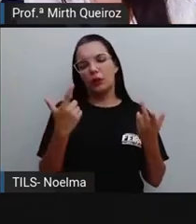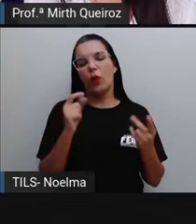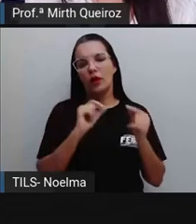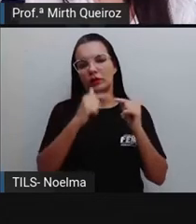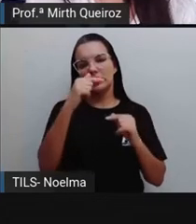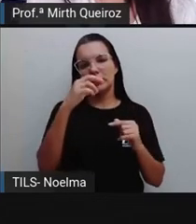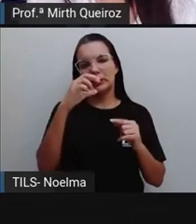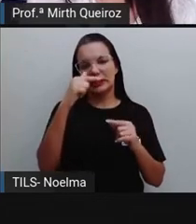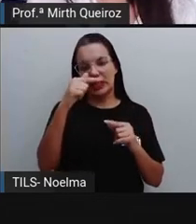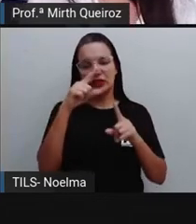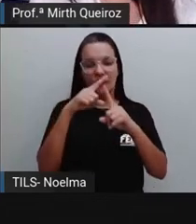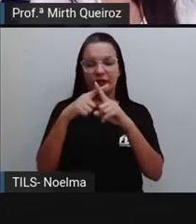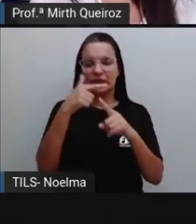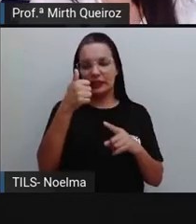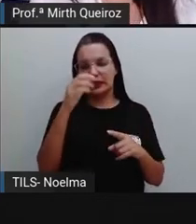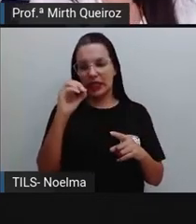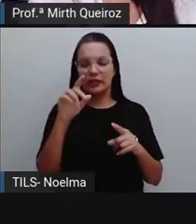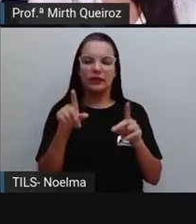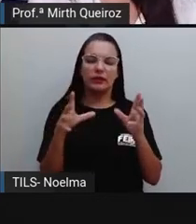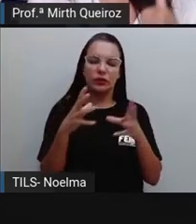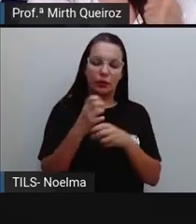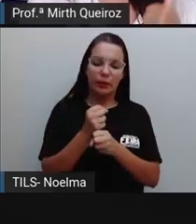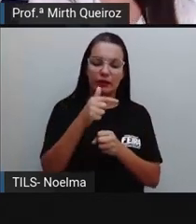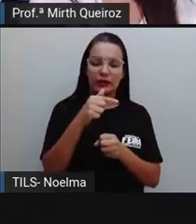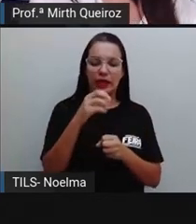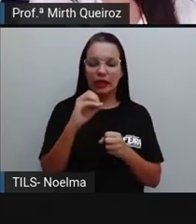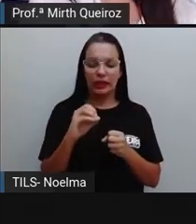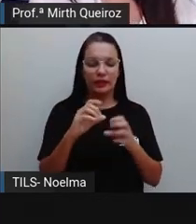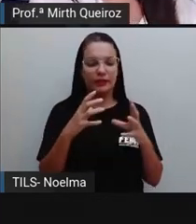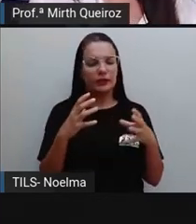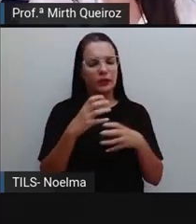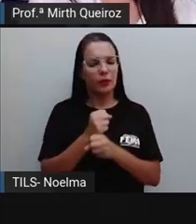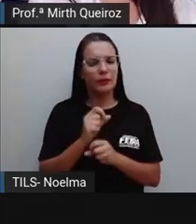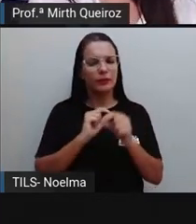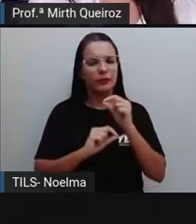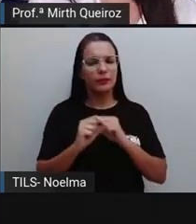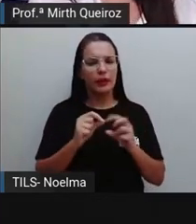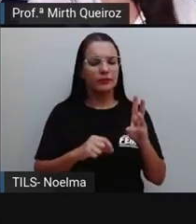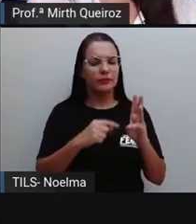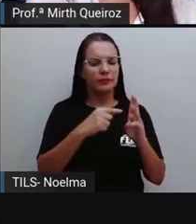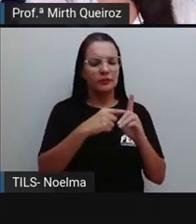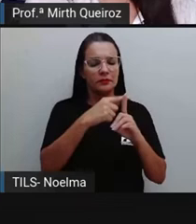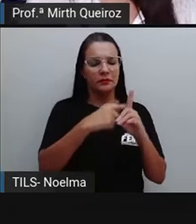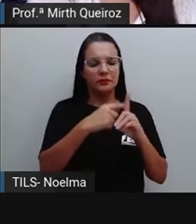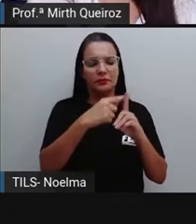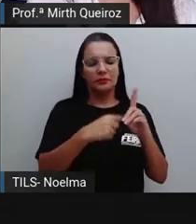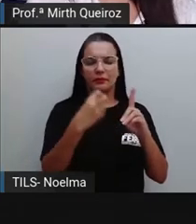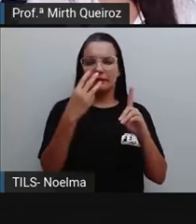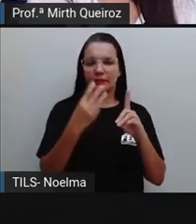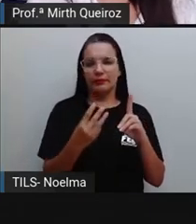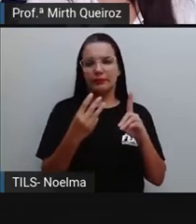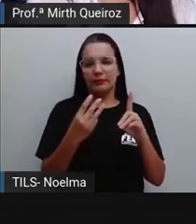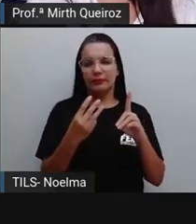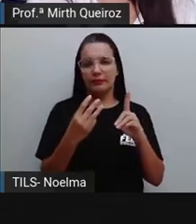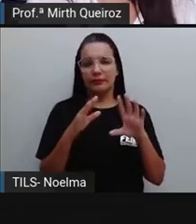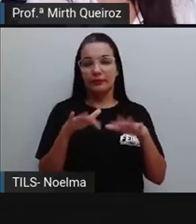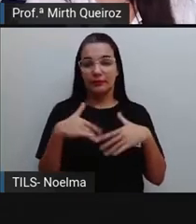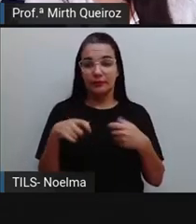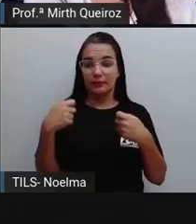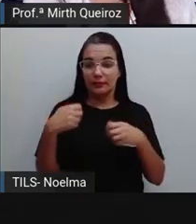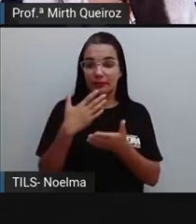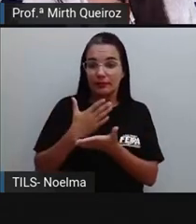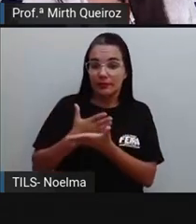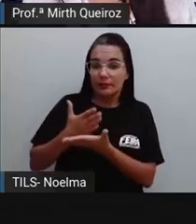vezes dez, setenta unidades. E nós temos três unidades. Por isso que quando eu vou decompor o número